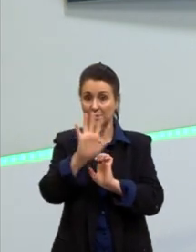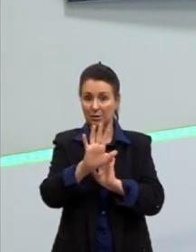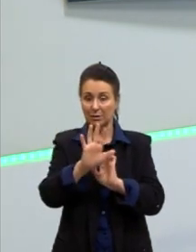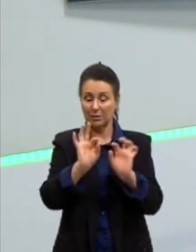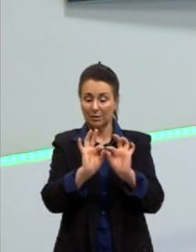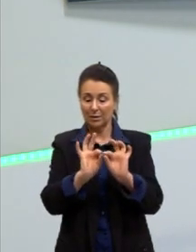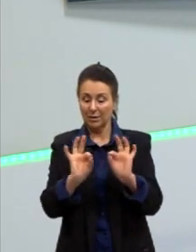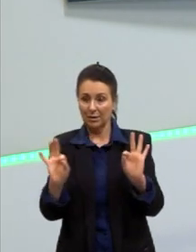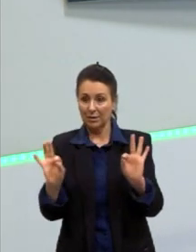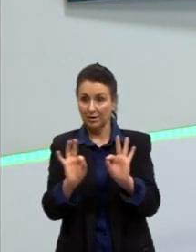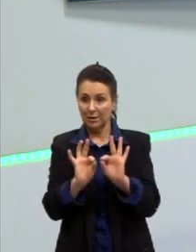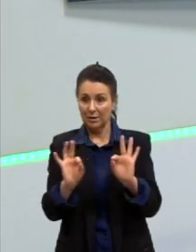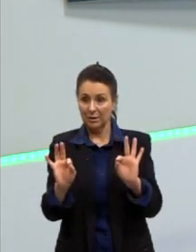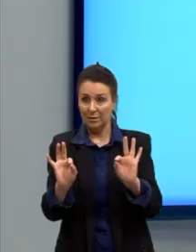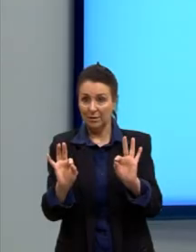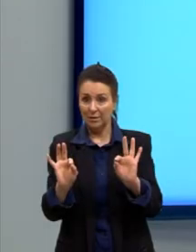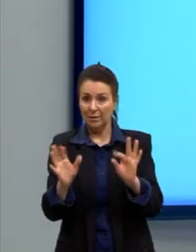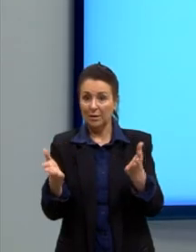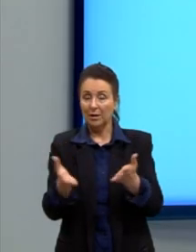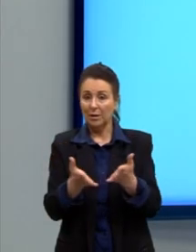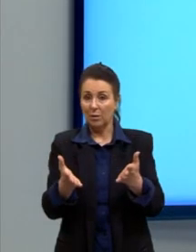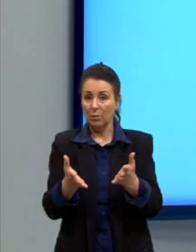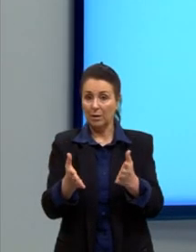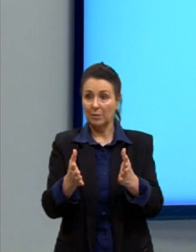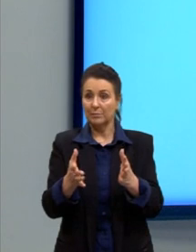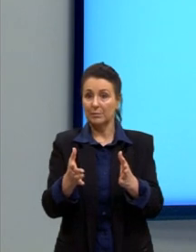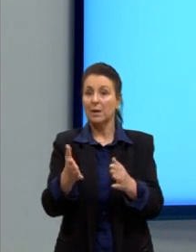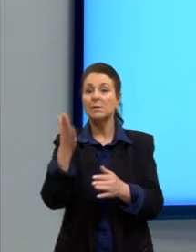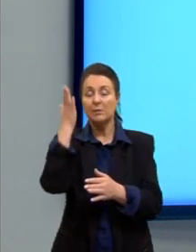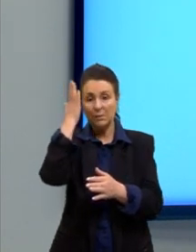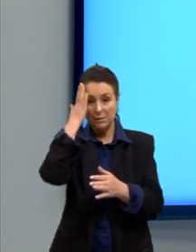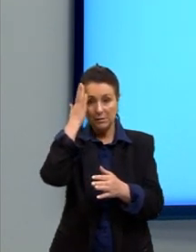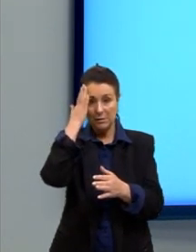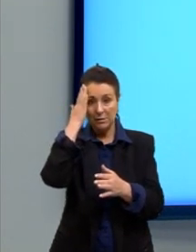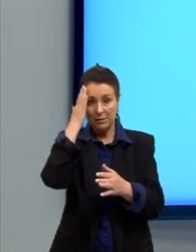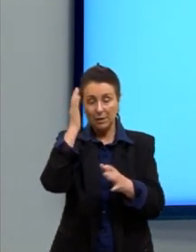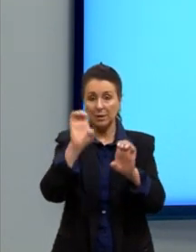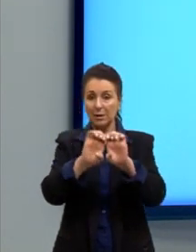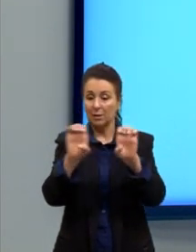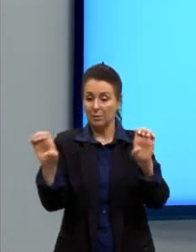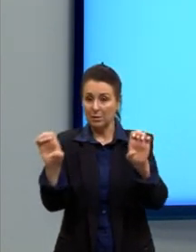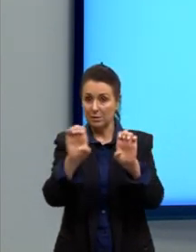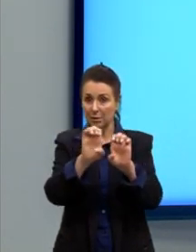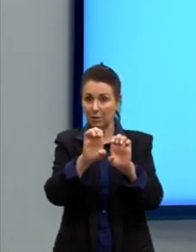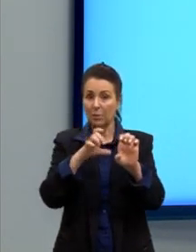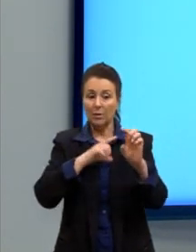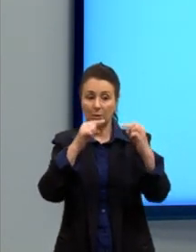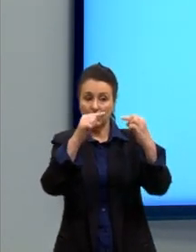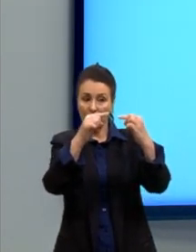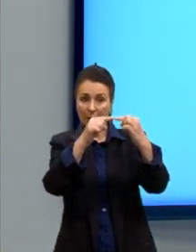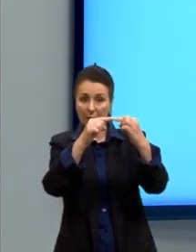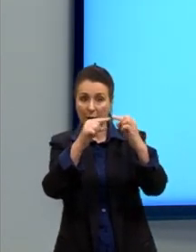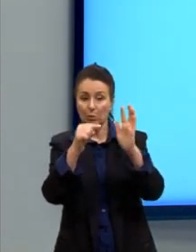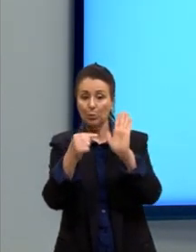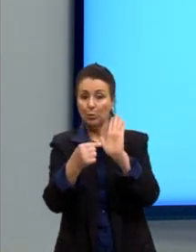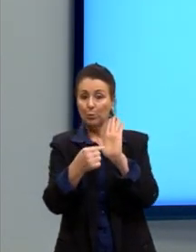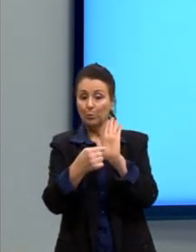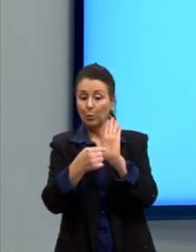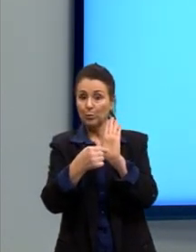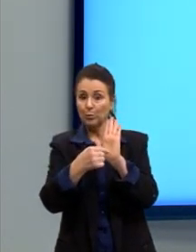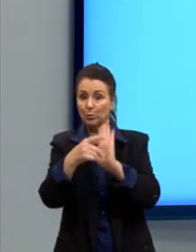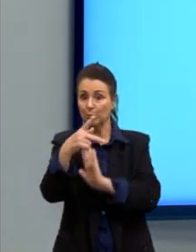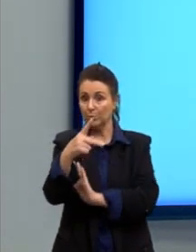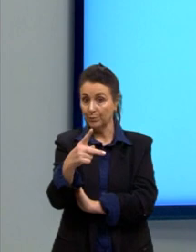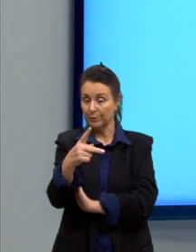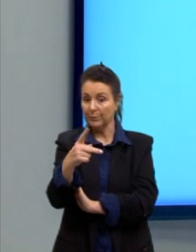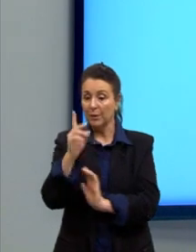Agora, sim, sei a equação e tenho a coordenada do pontinho P e consigo, então,